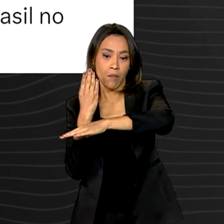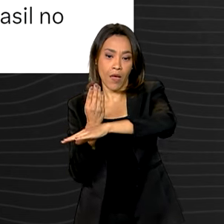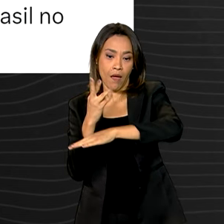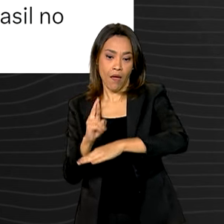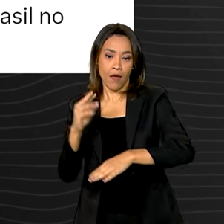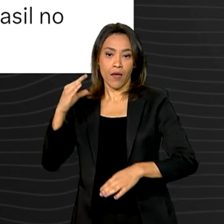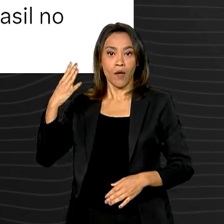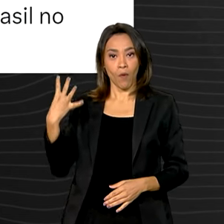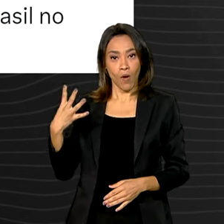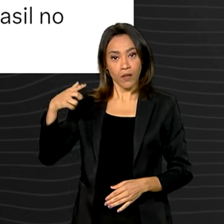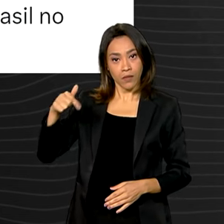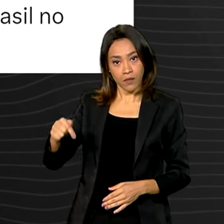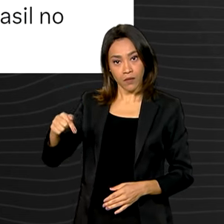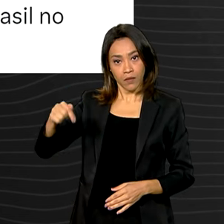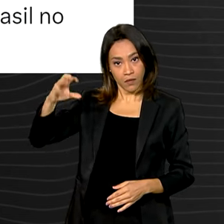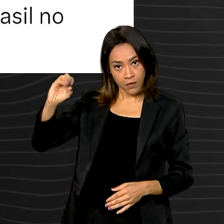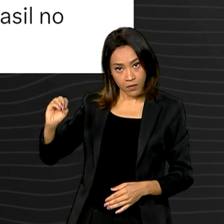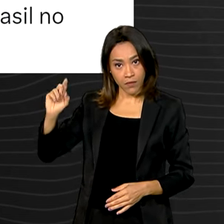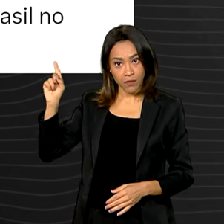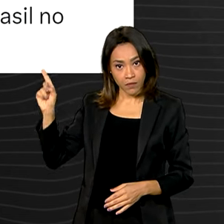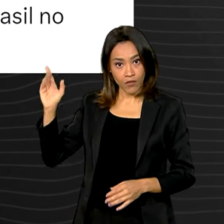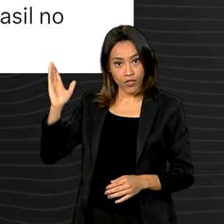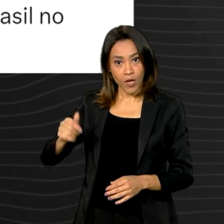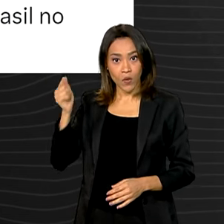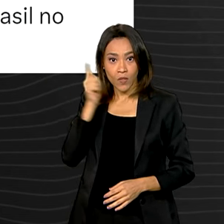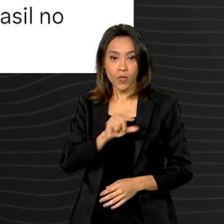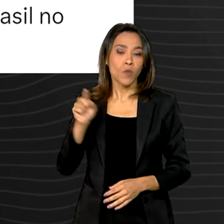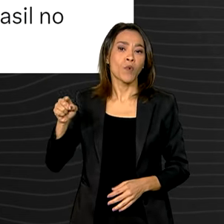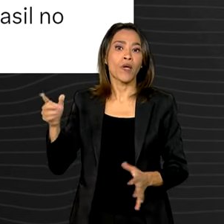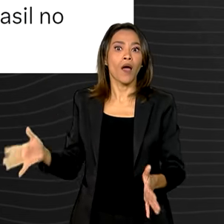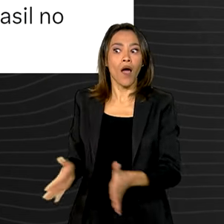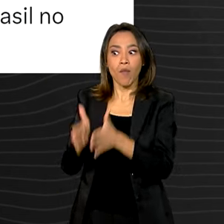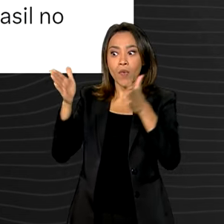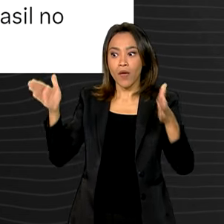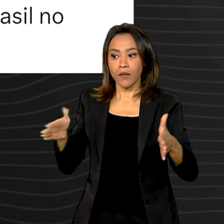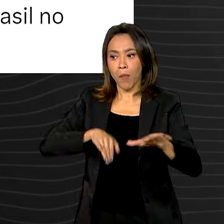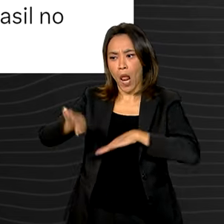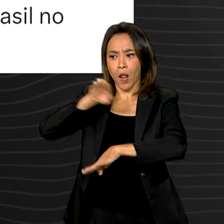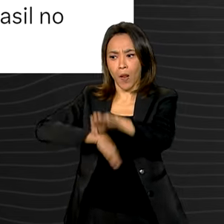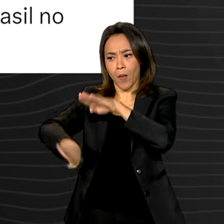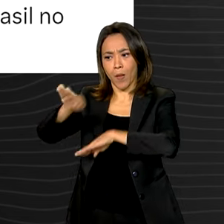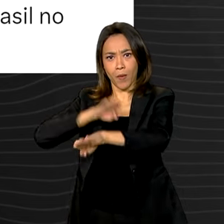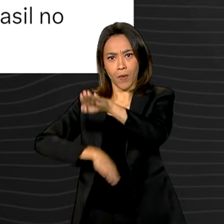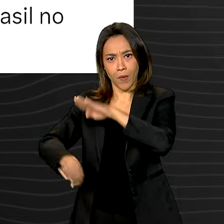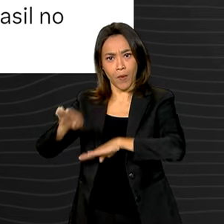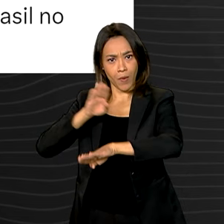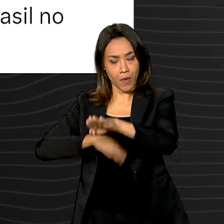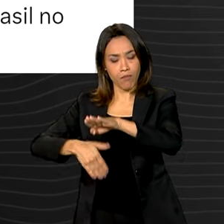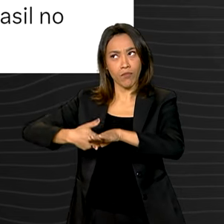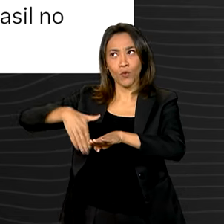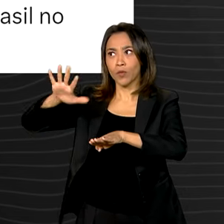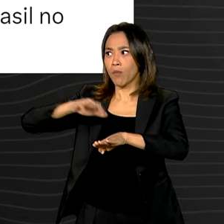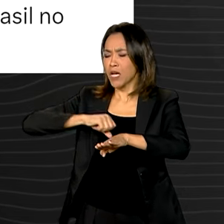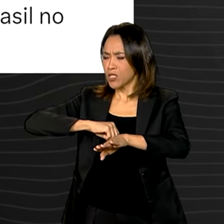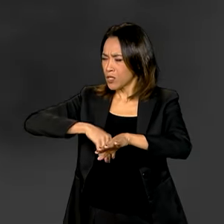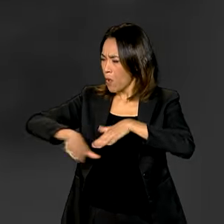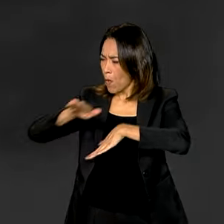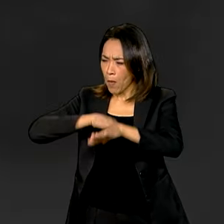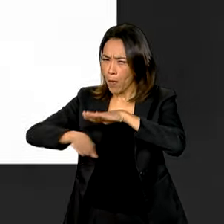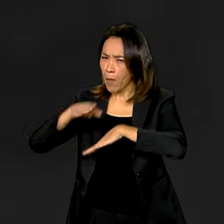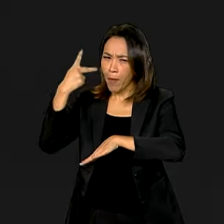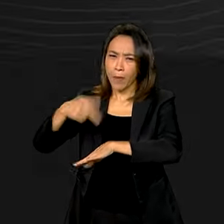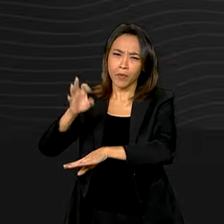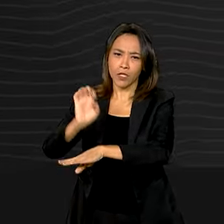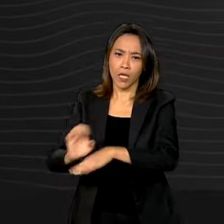em navegantes. A estrutura amplia a capacidade de tráfego entre as duas rodovias mais movimentadas do Estado.